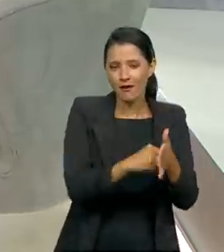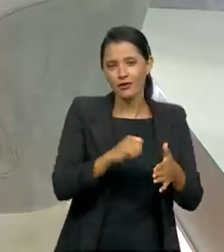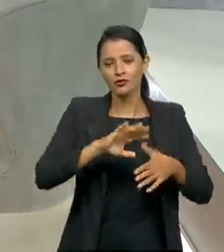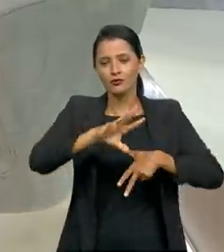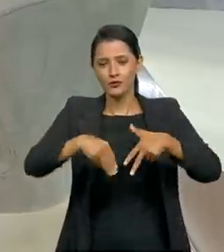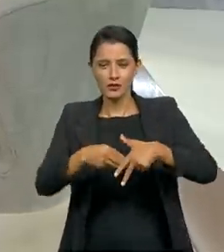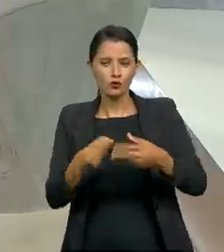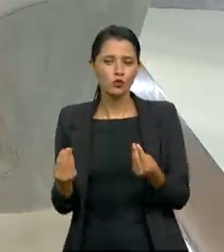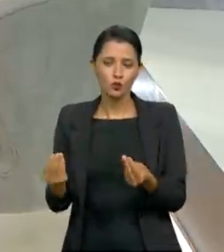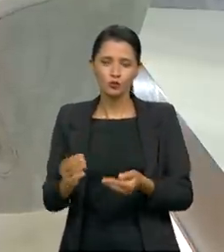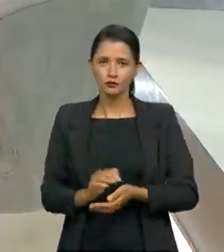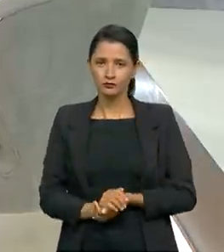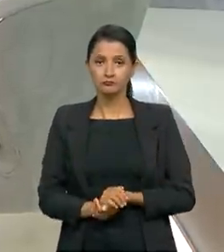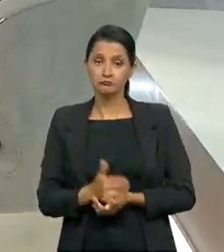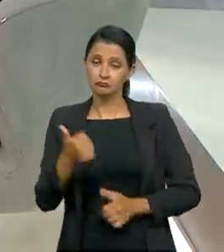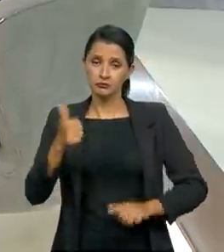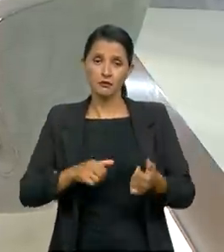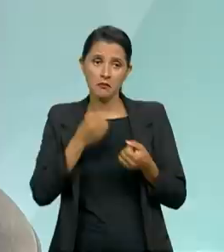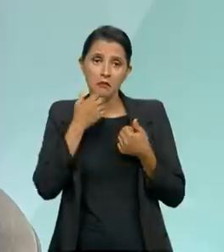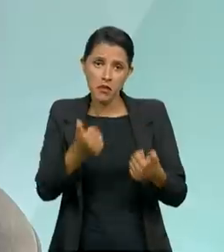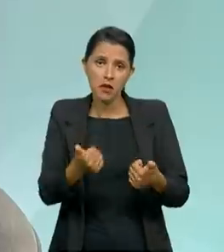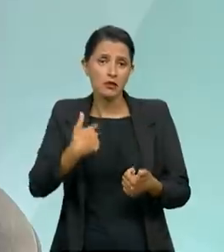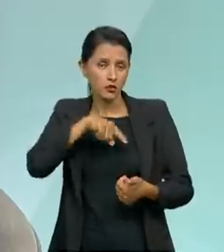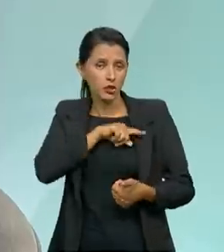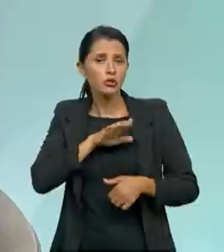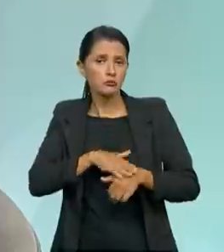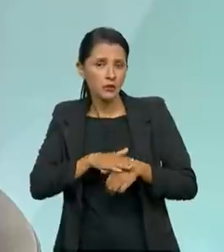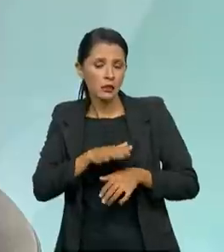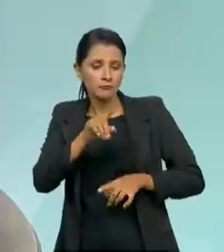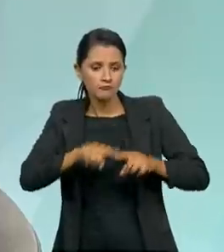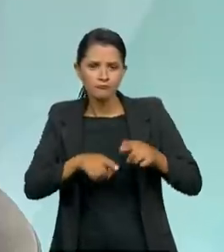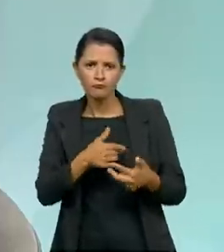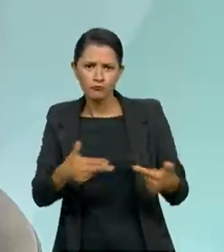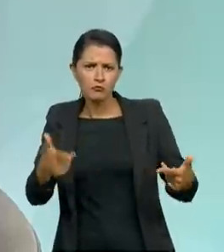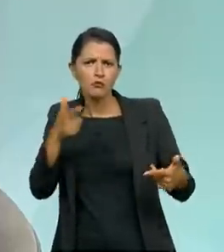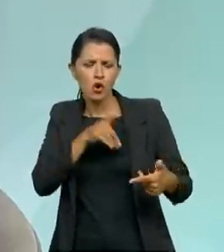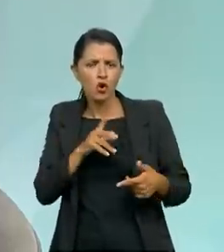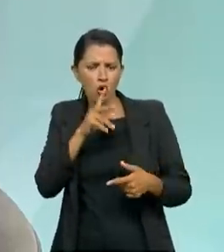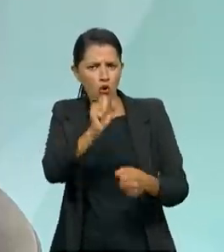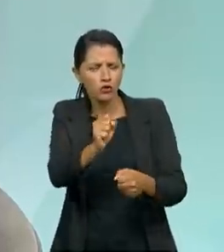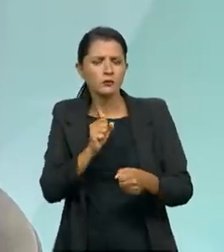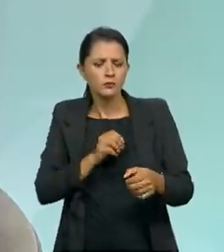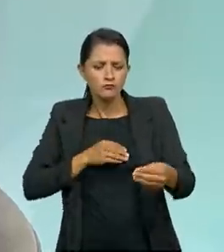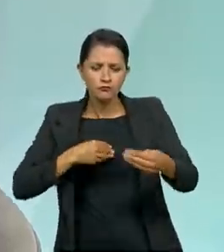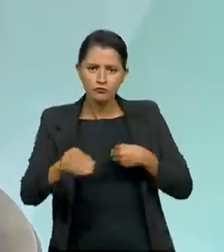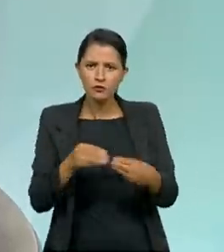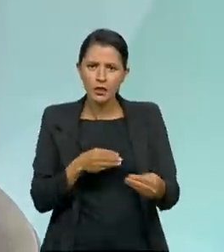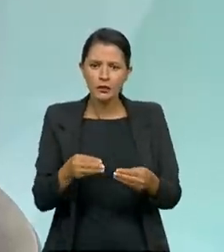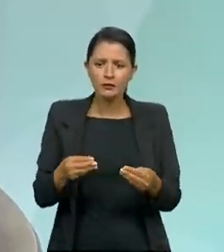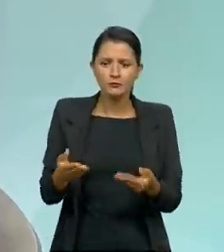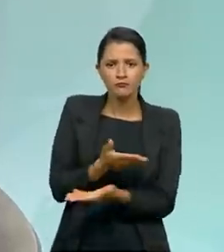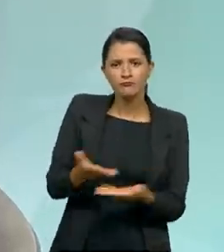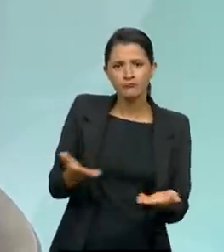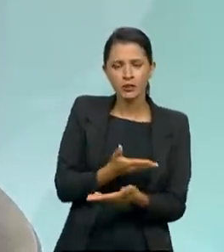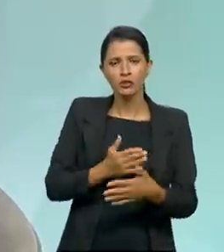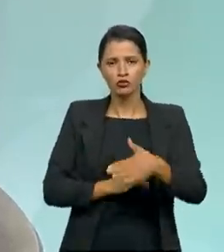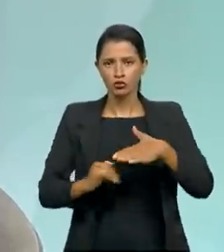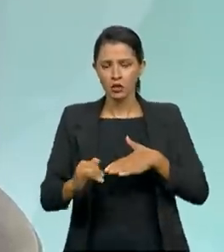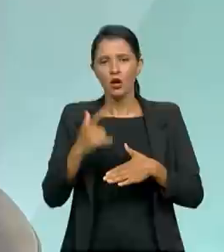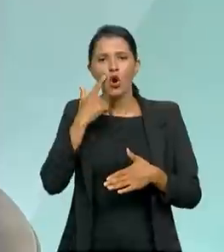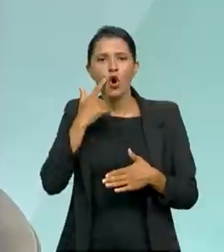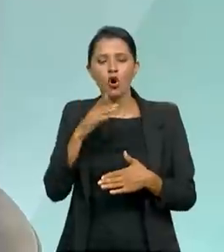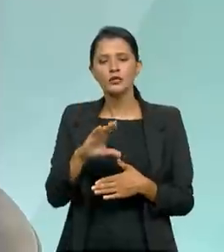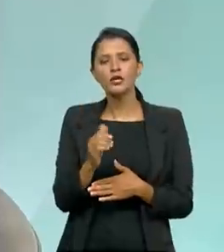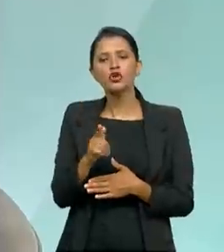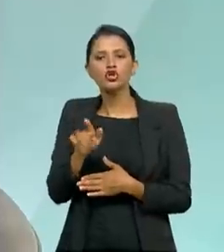eu avalio bem. Nós temos estruturas bem montadas, nós temos uma articulação de instituições. Pode ver que os trabalhos da CGU de